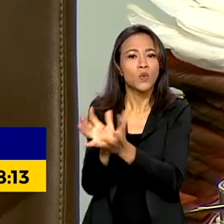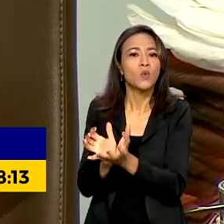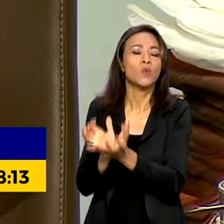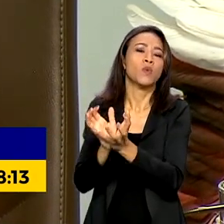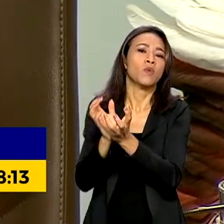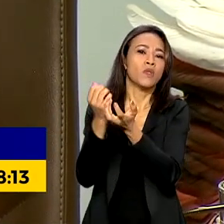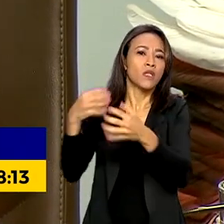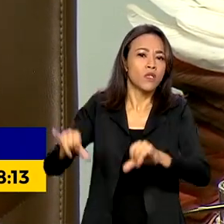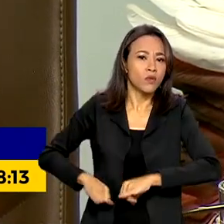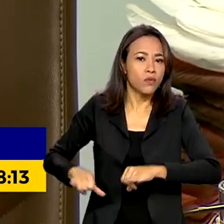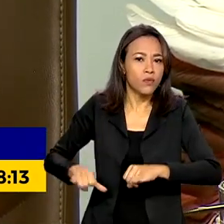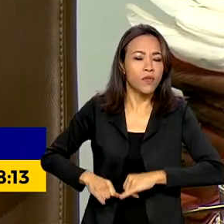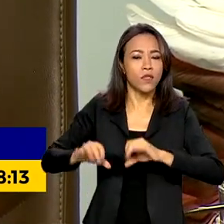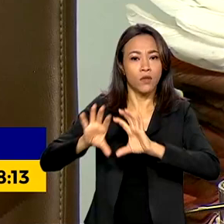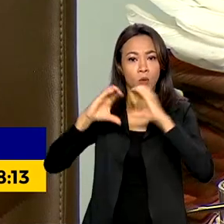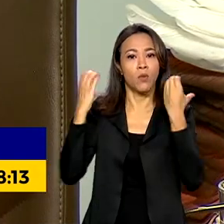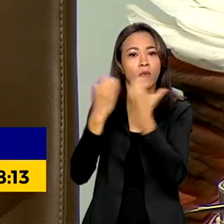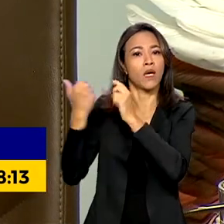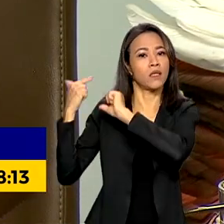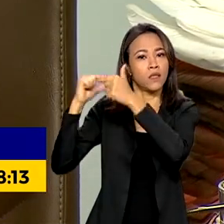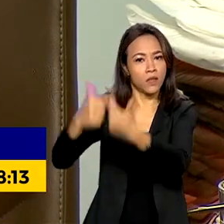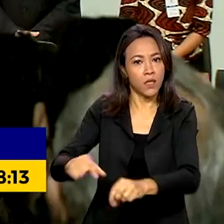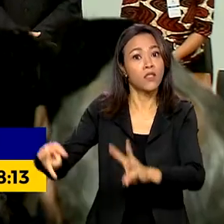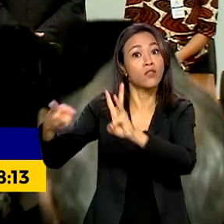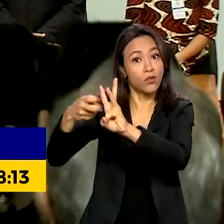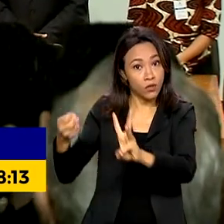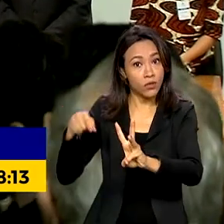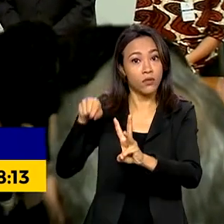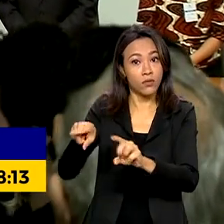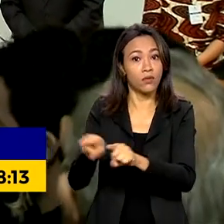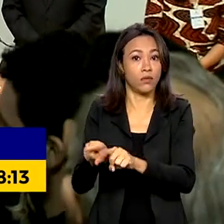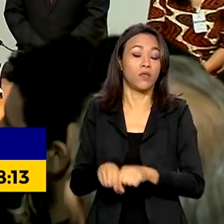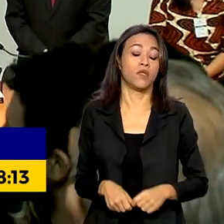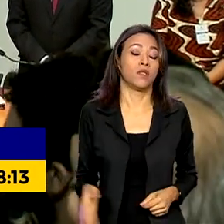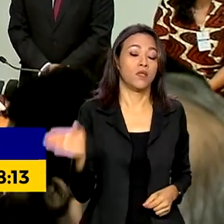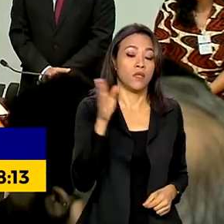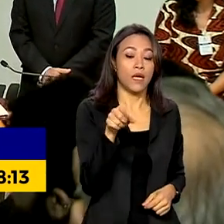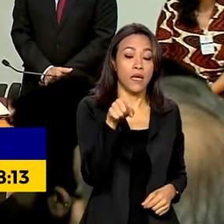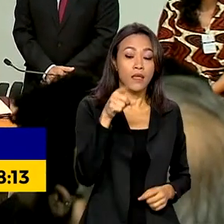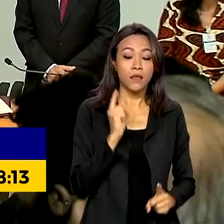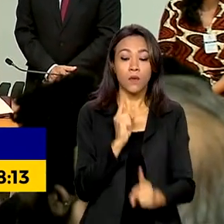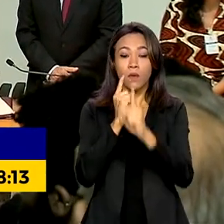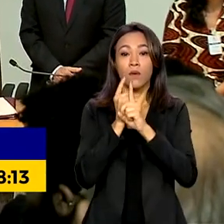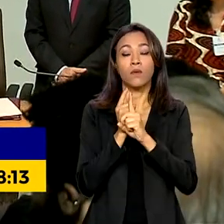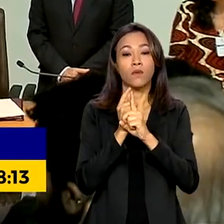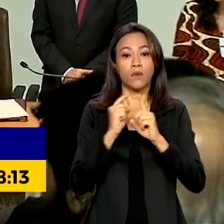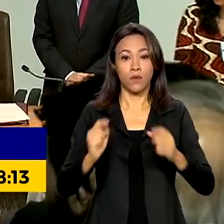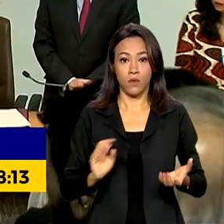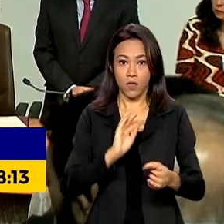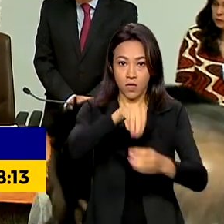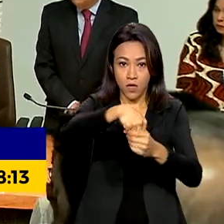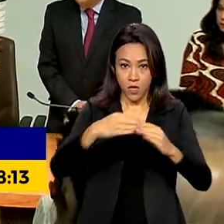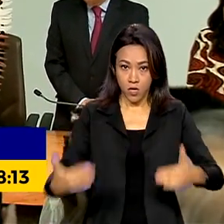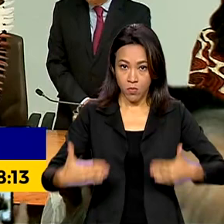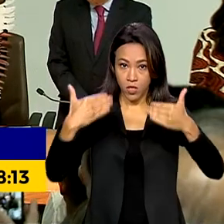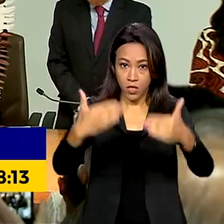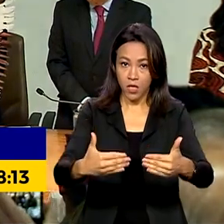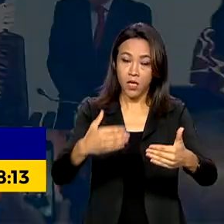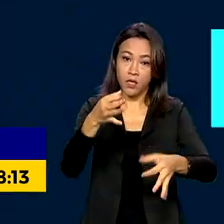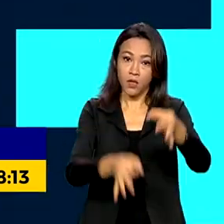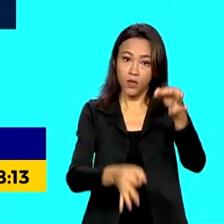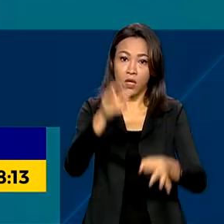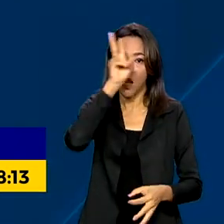comunidades tradicionais no âmbito da política sobre drogas. O evento no Ministério da Justiça também lembrou a morte dos